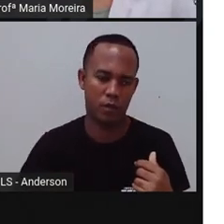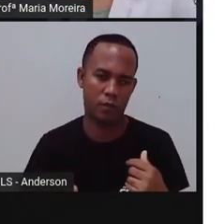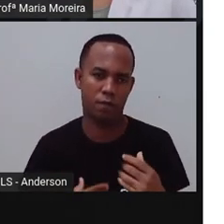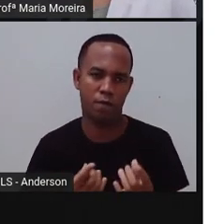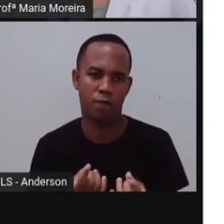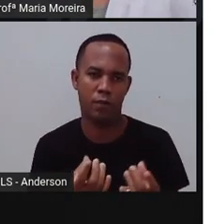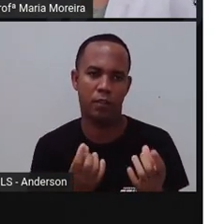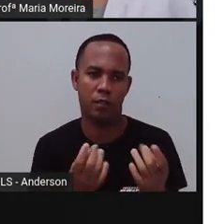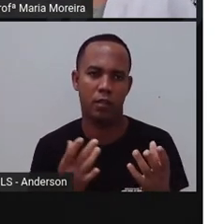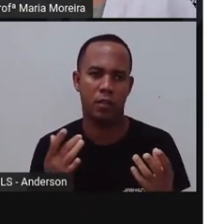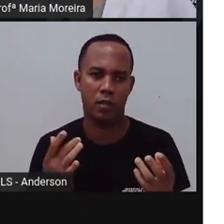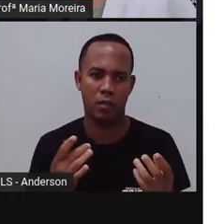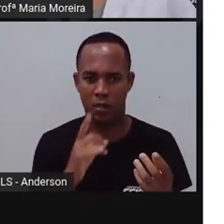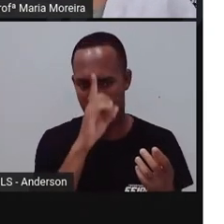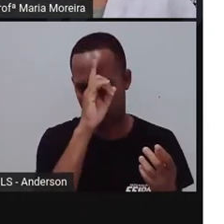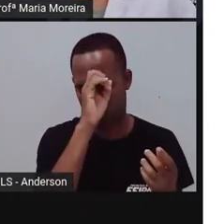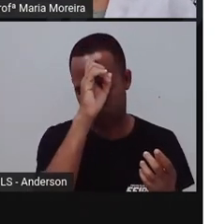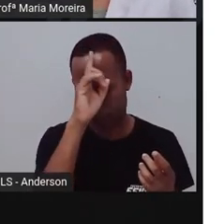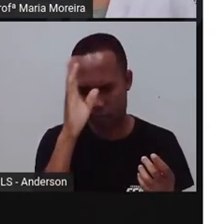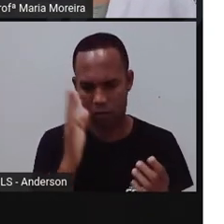da mulher. Eu e Anderson,